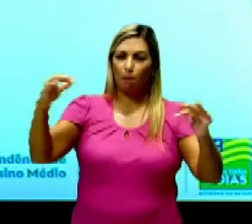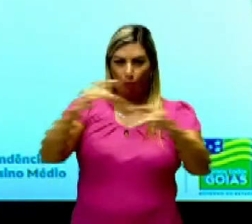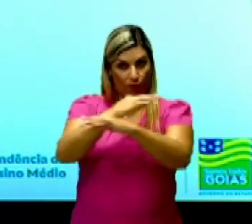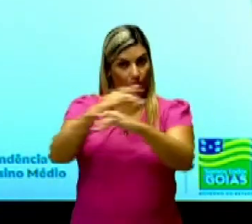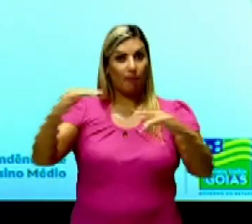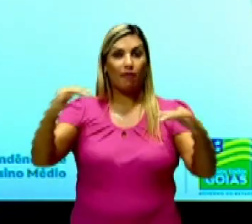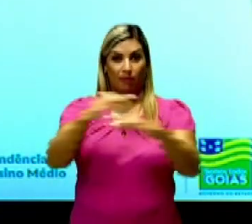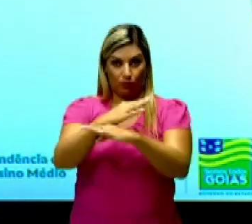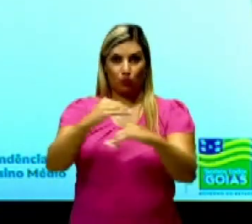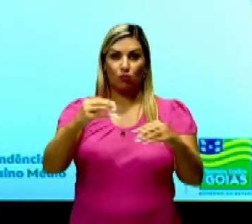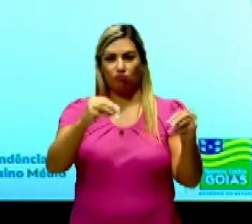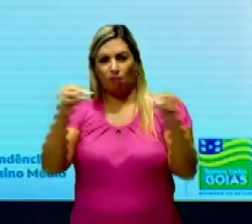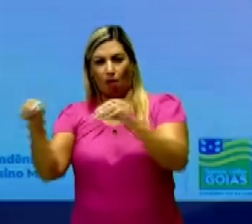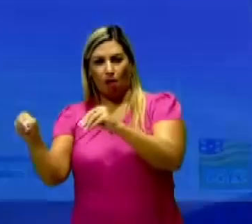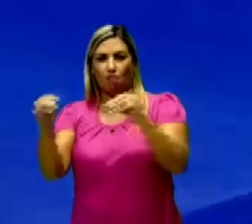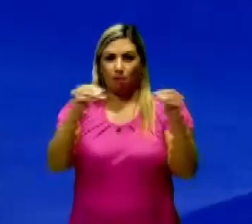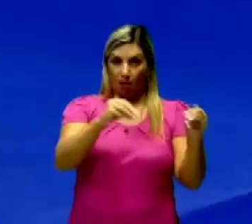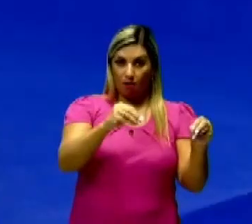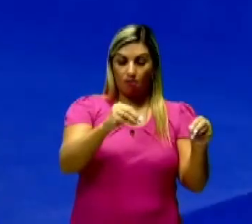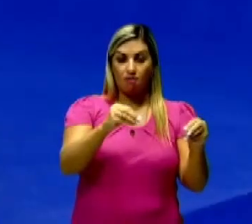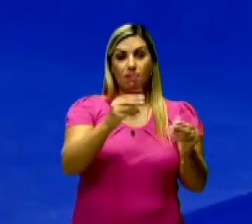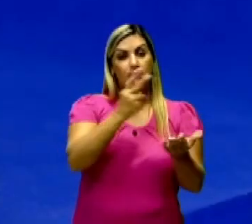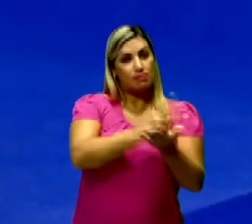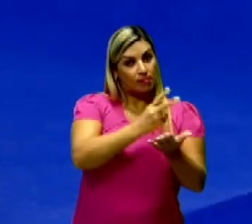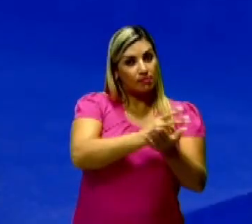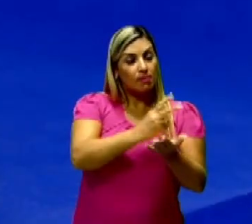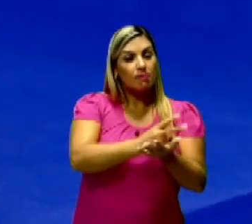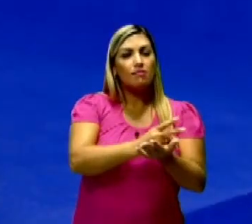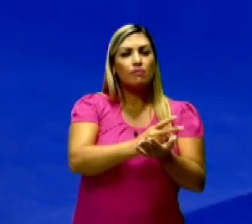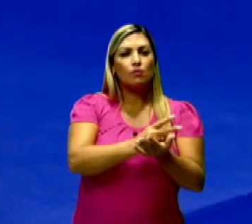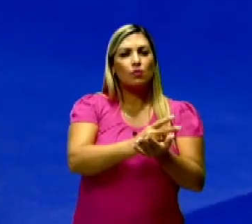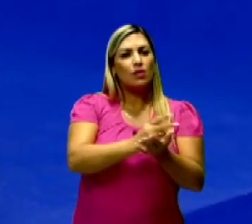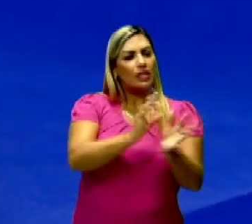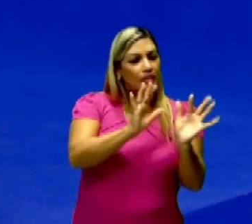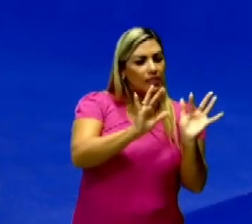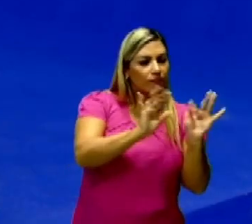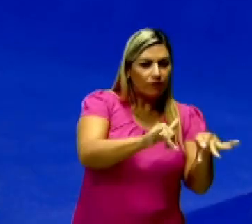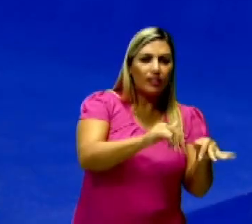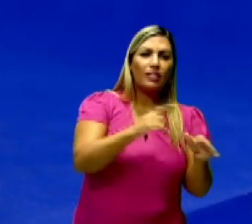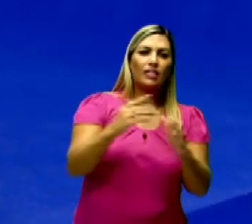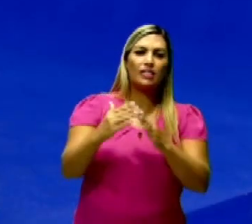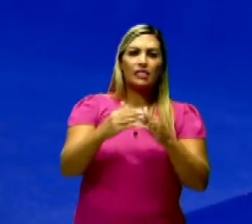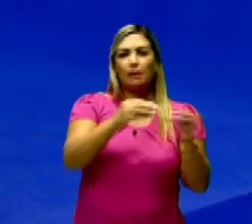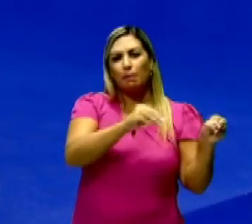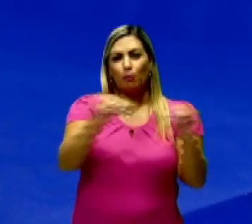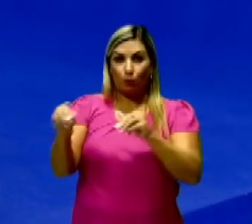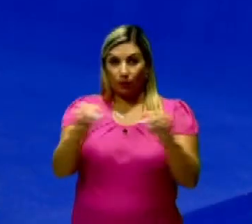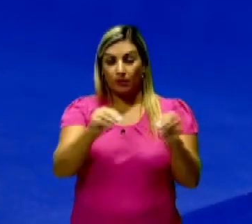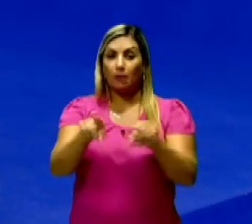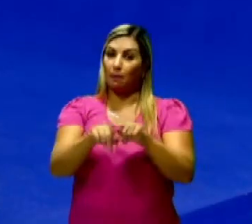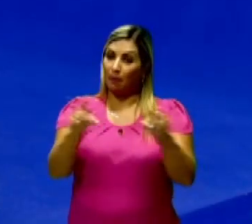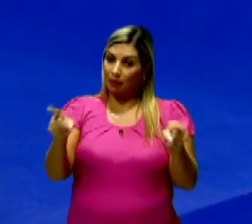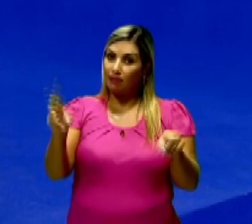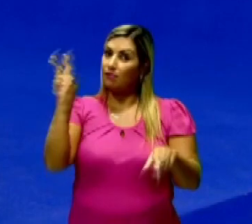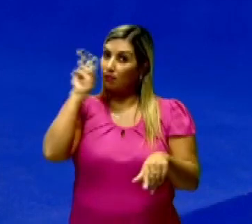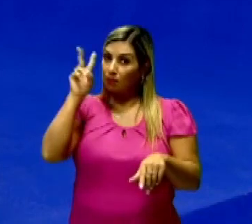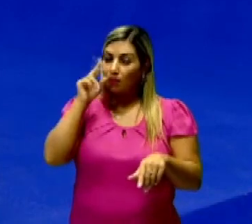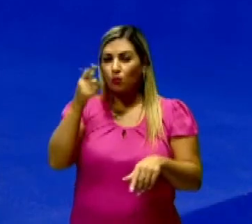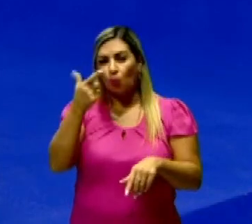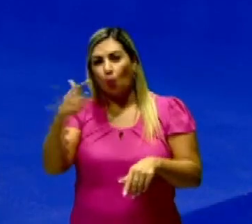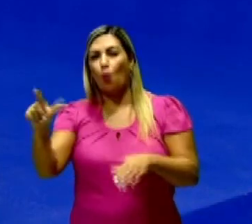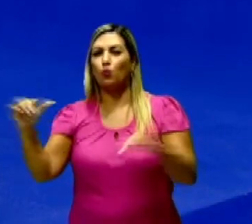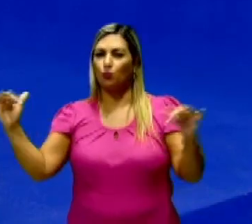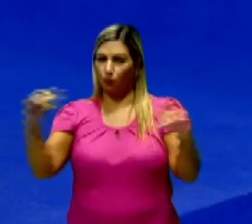migratórios, tá? O sedentarismo, ele encerra um pouco ali com essa migração, mas lembrando que outros